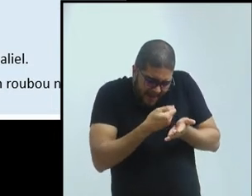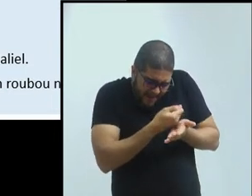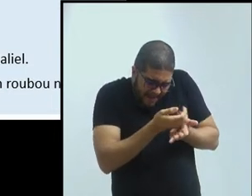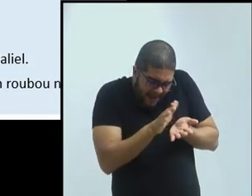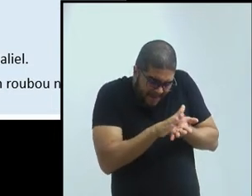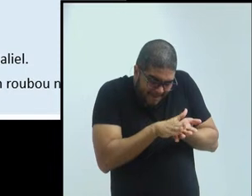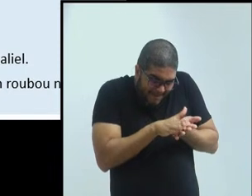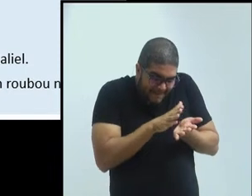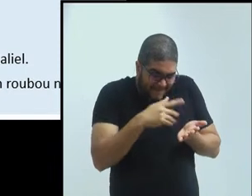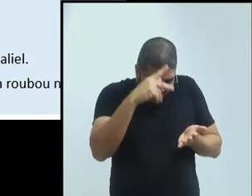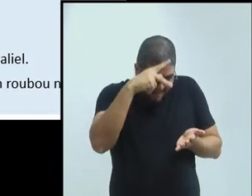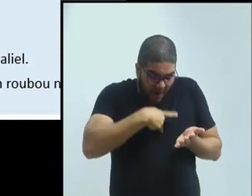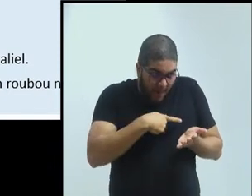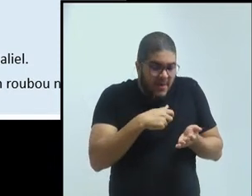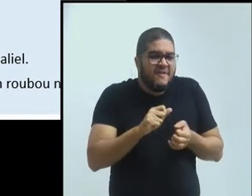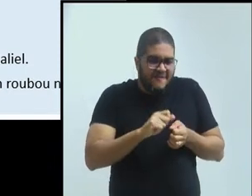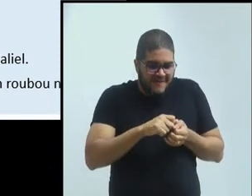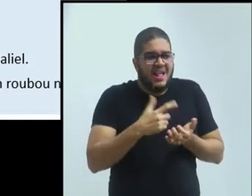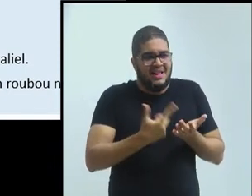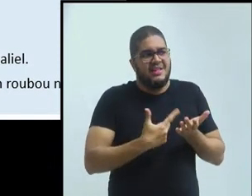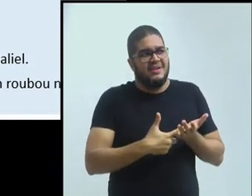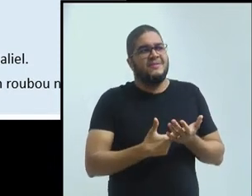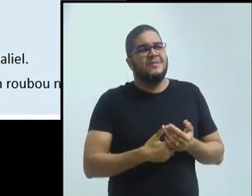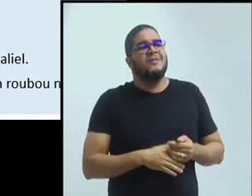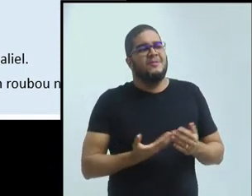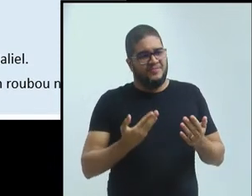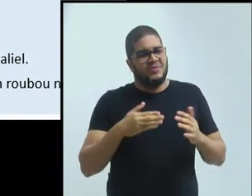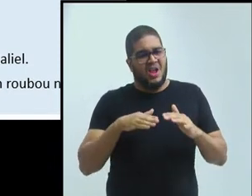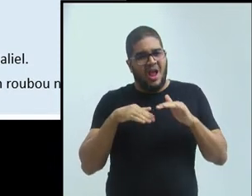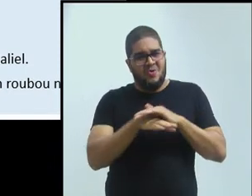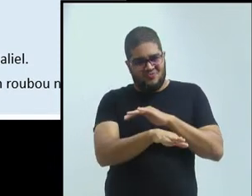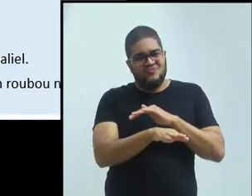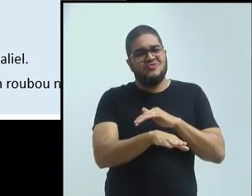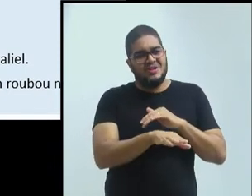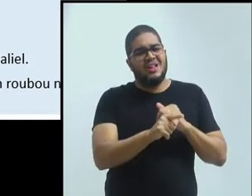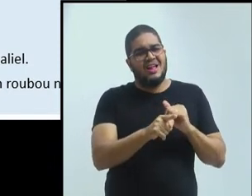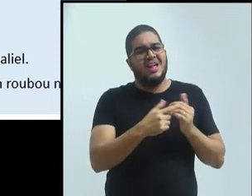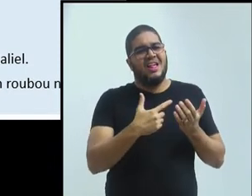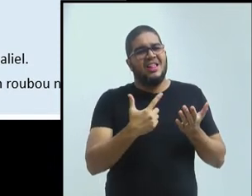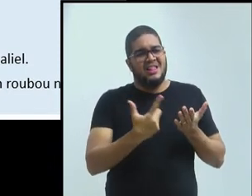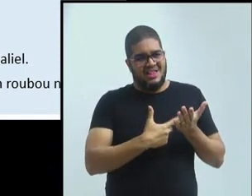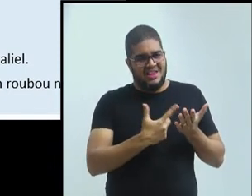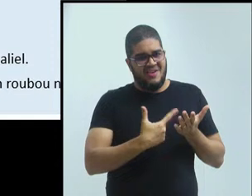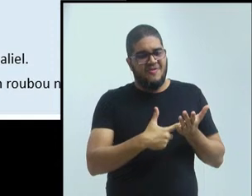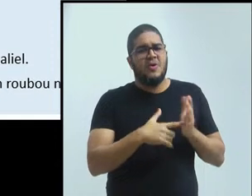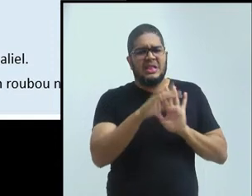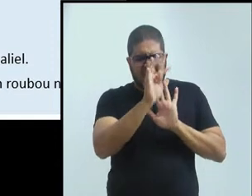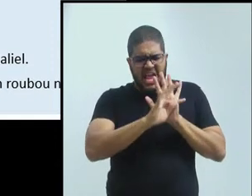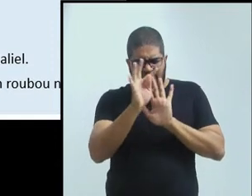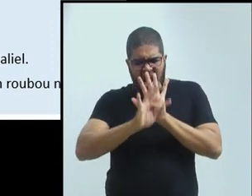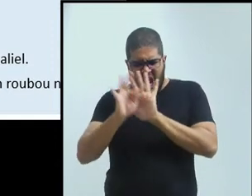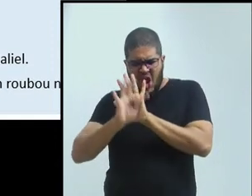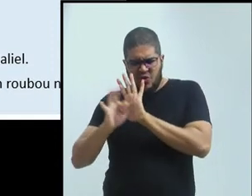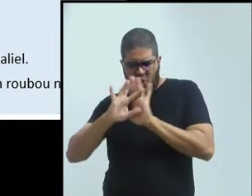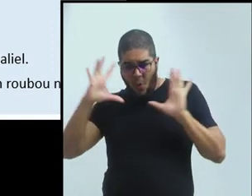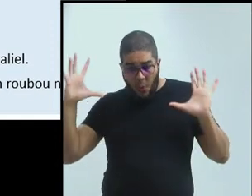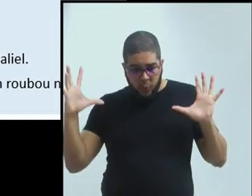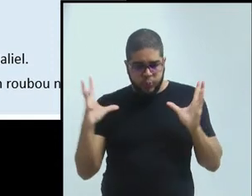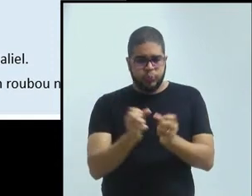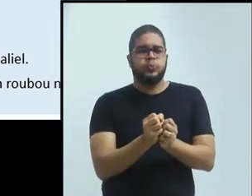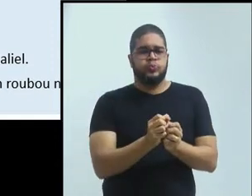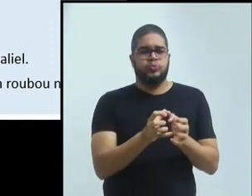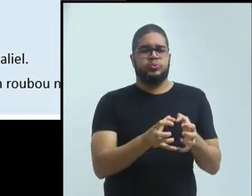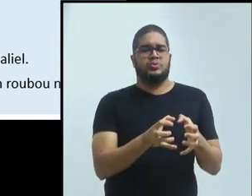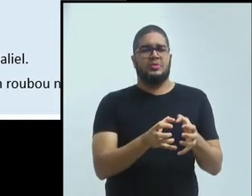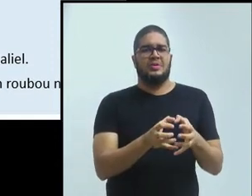essa obra no catálogo do Mão e Obra como uma coletânea de textos. Eu dei um